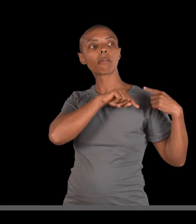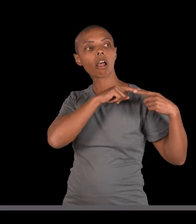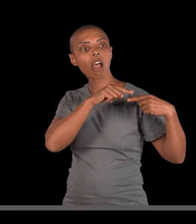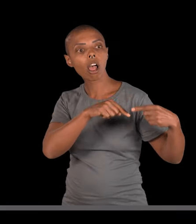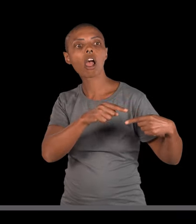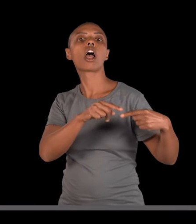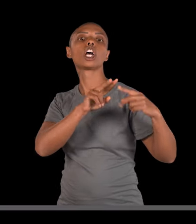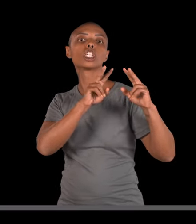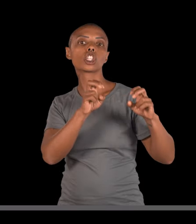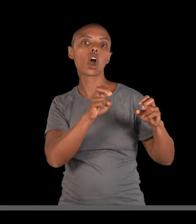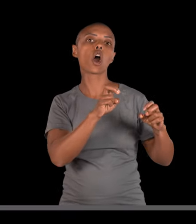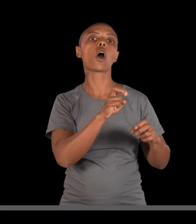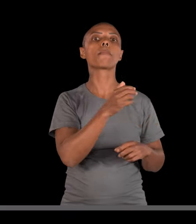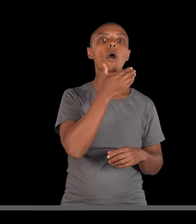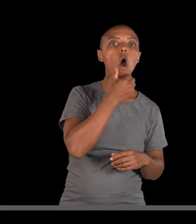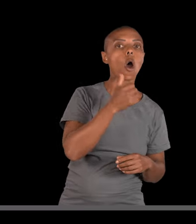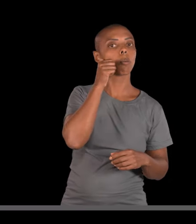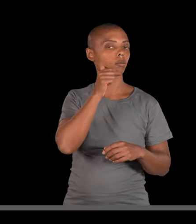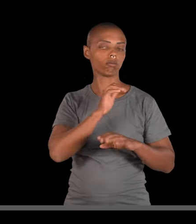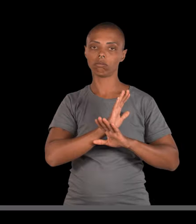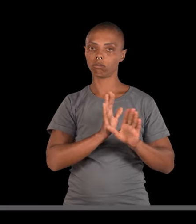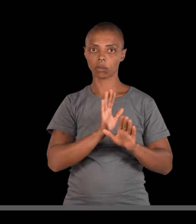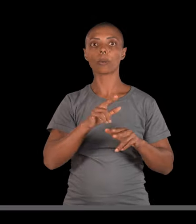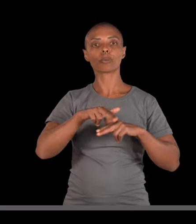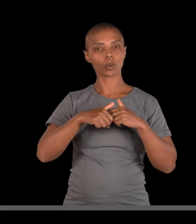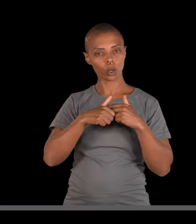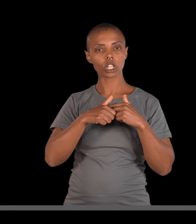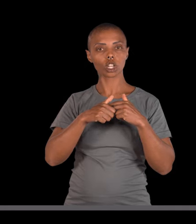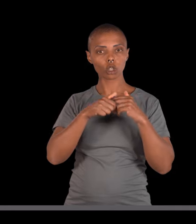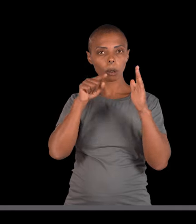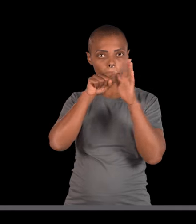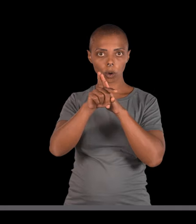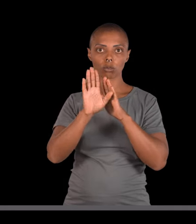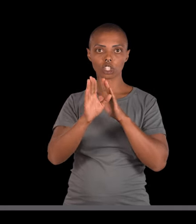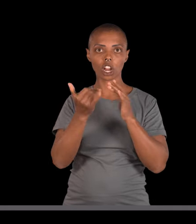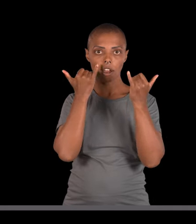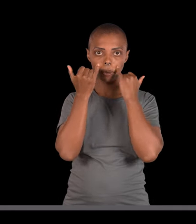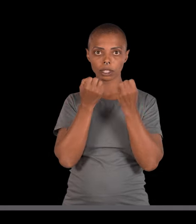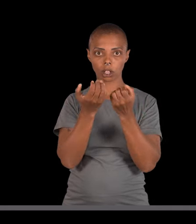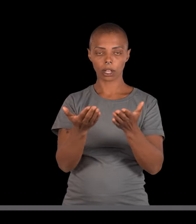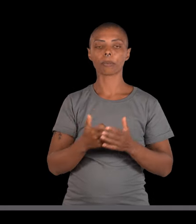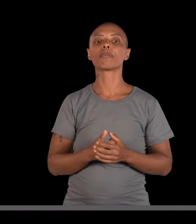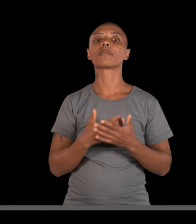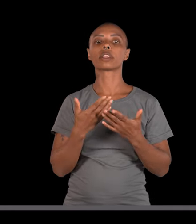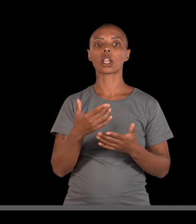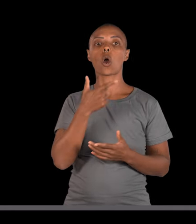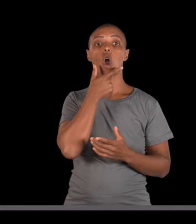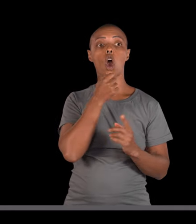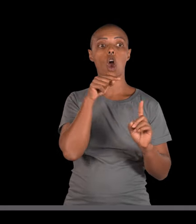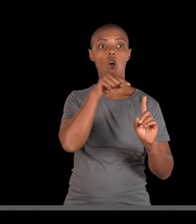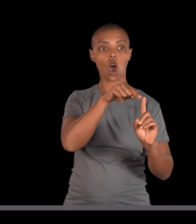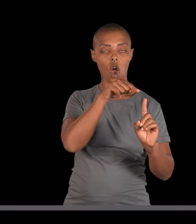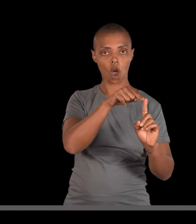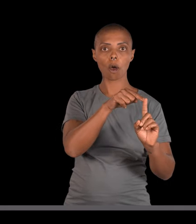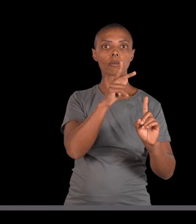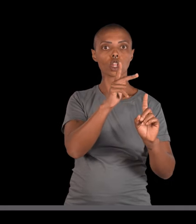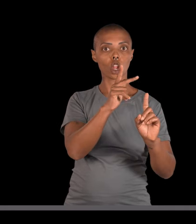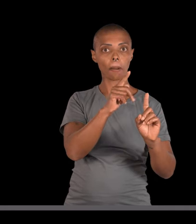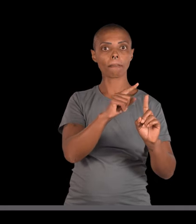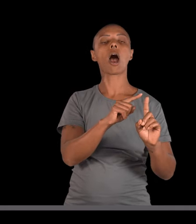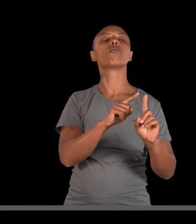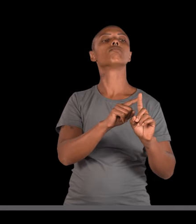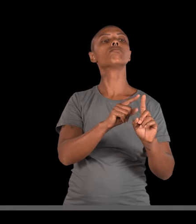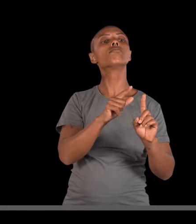pensar em heranças sexuais, por isso que ele te dá essa informação, esse homem aqui que tem a mãe com fibrose